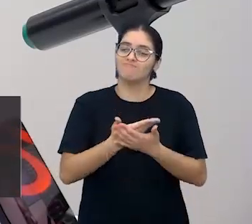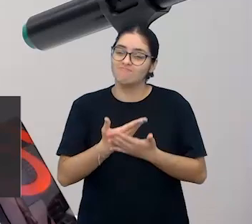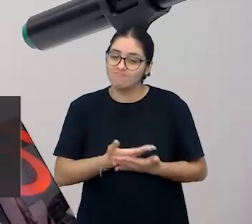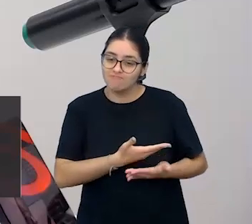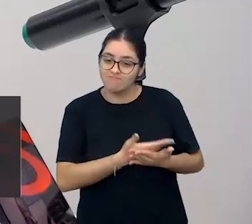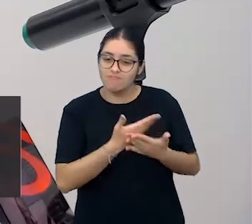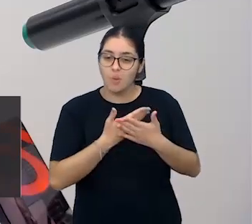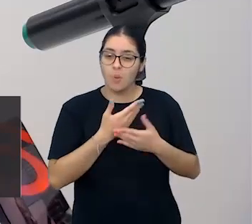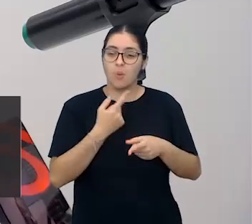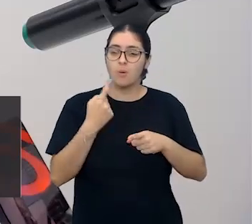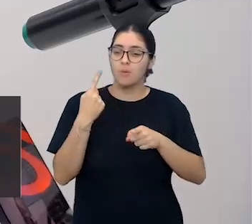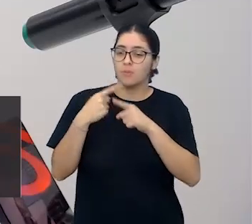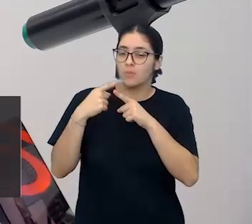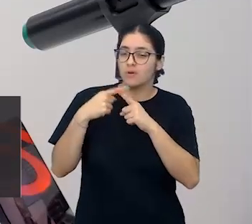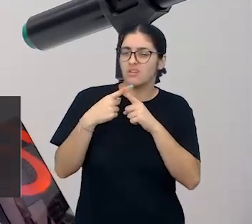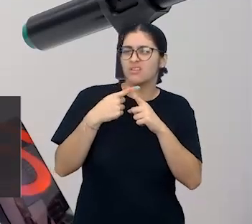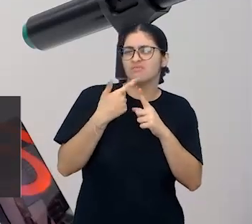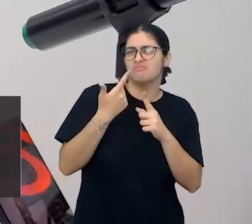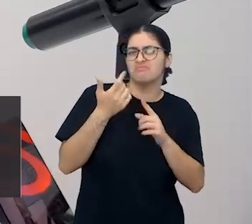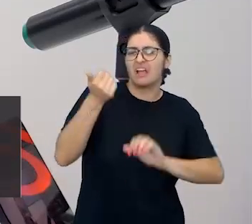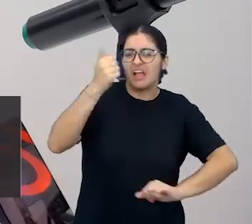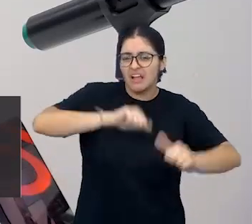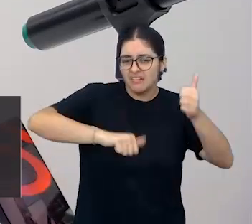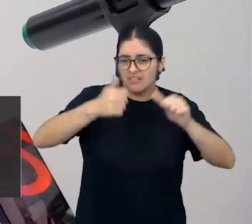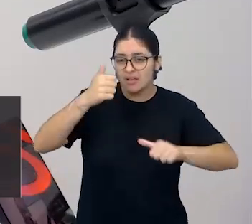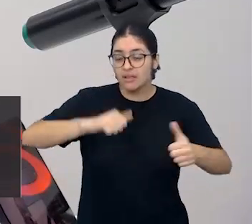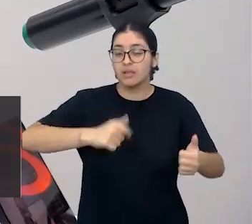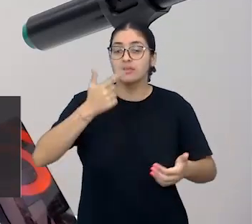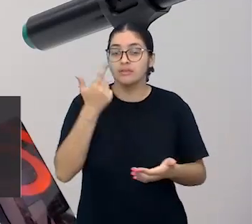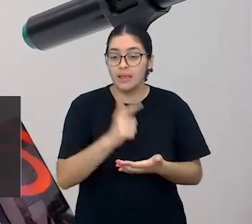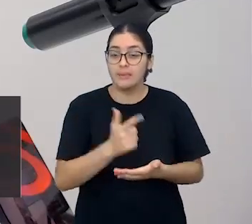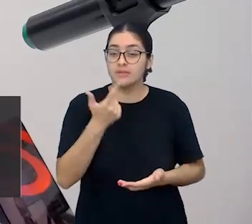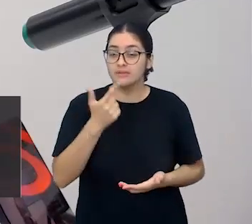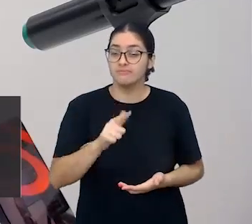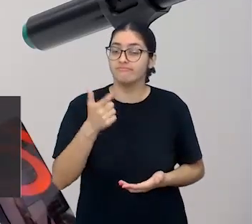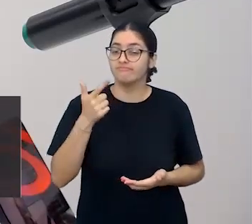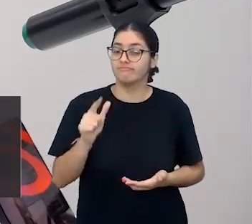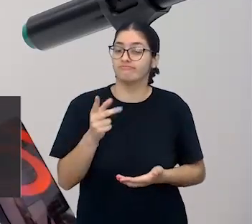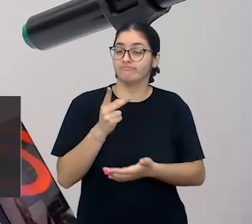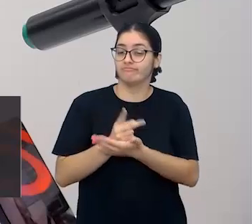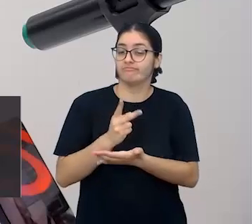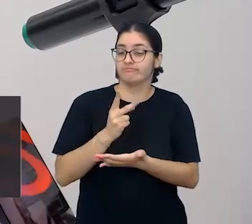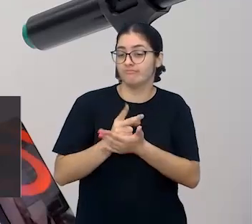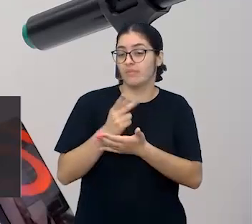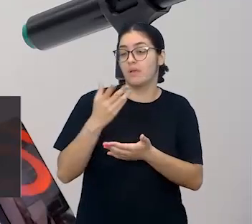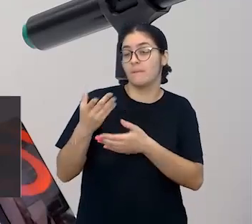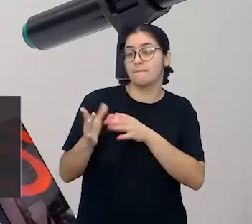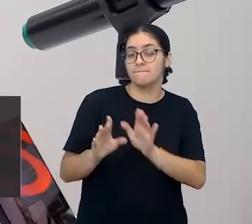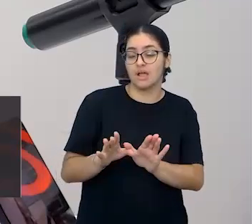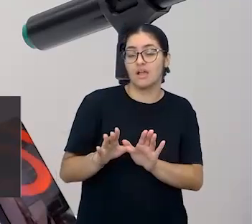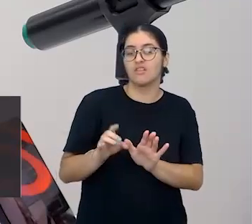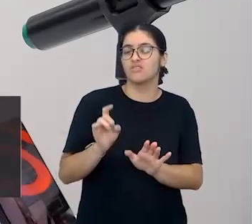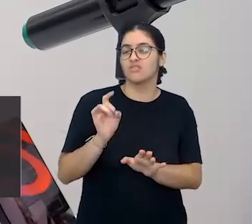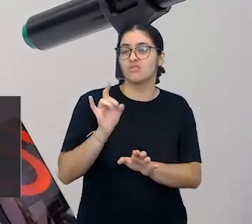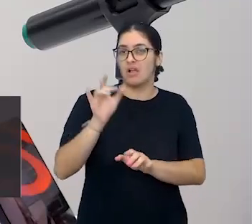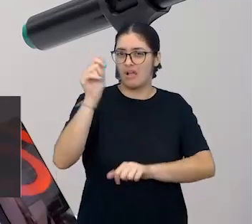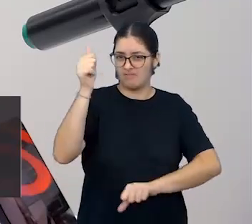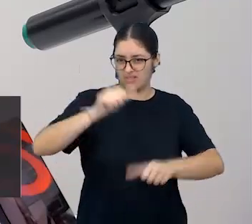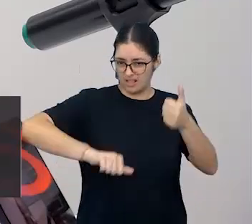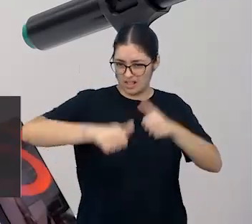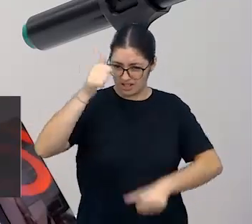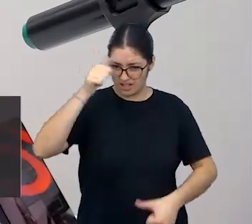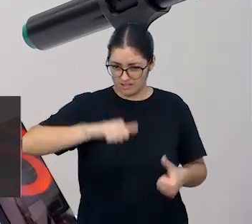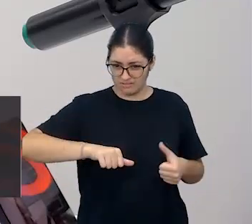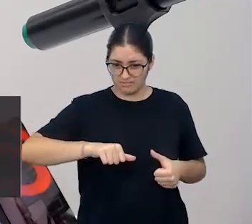fazer uma avaliação de forma repetida, periódica, mas na verdade ela não serve só para avaliar e